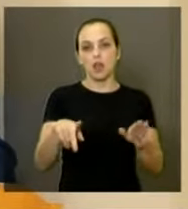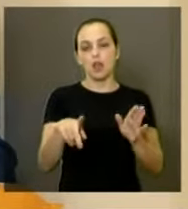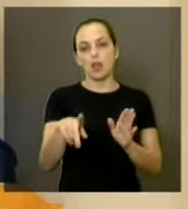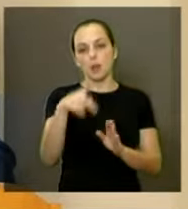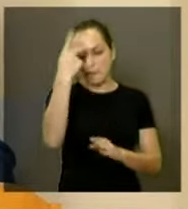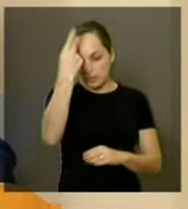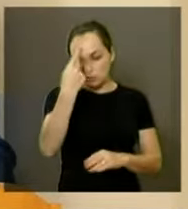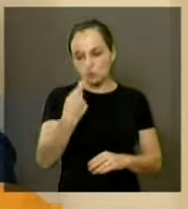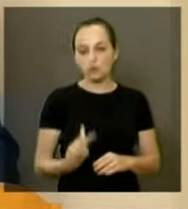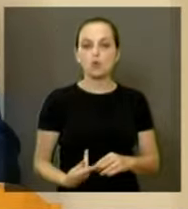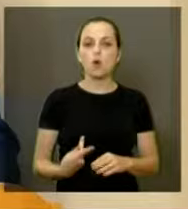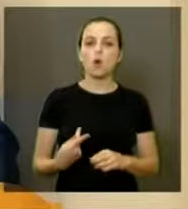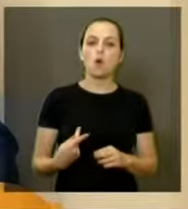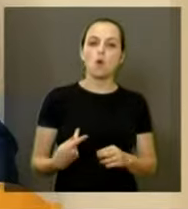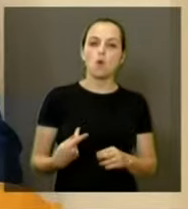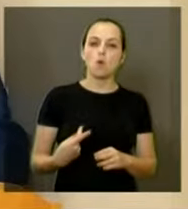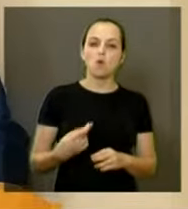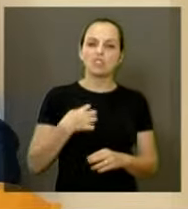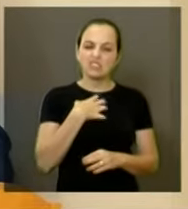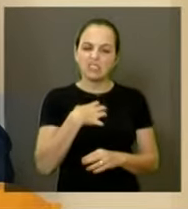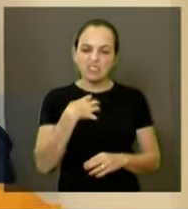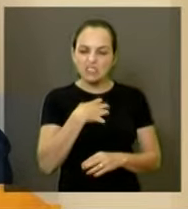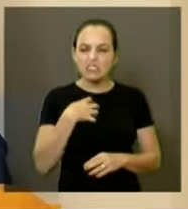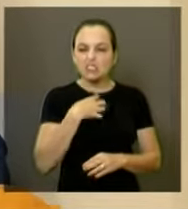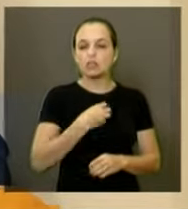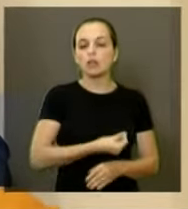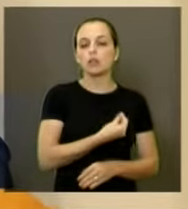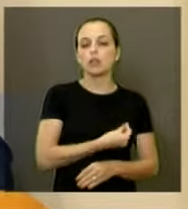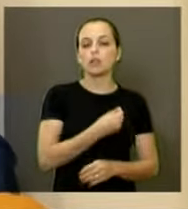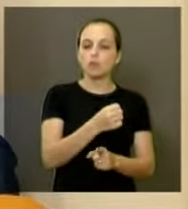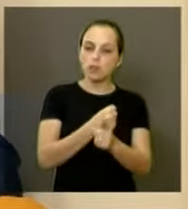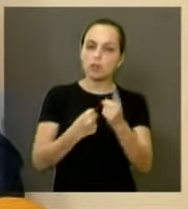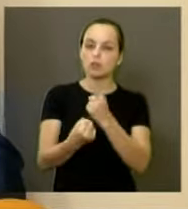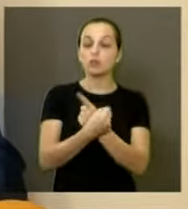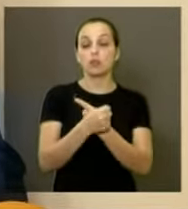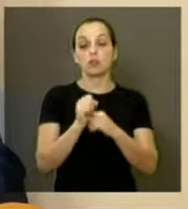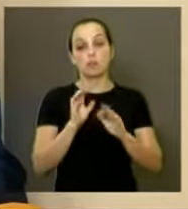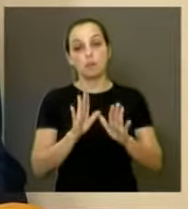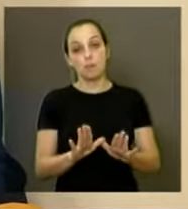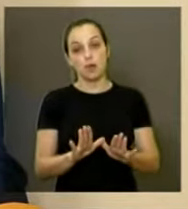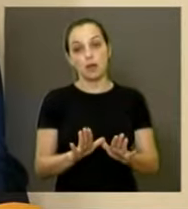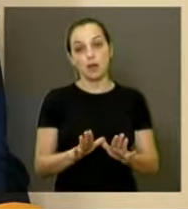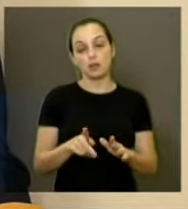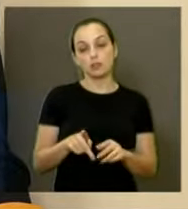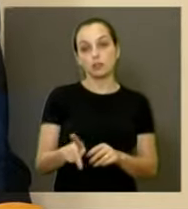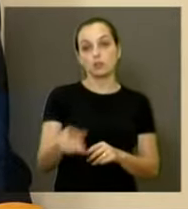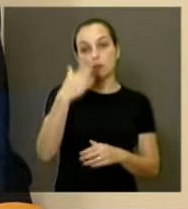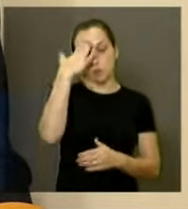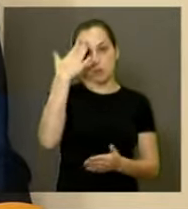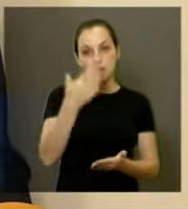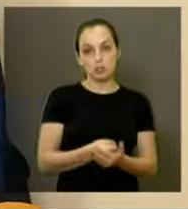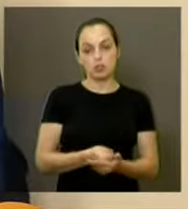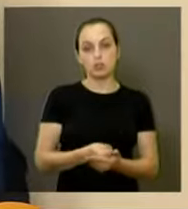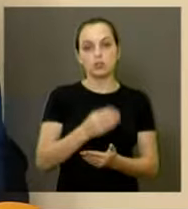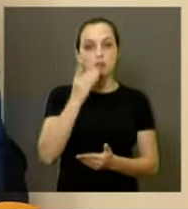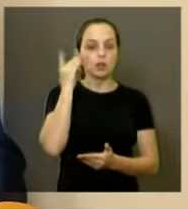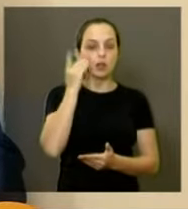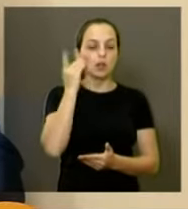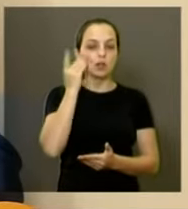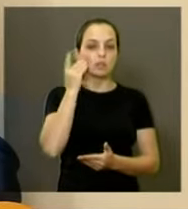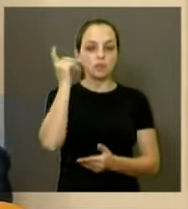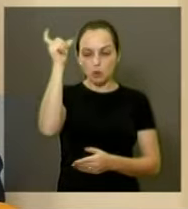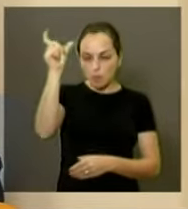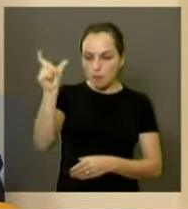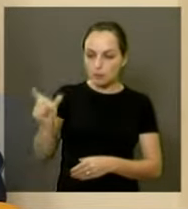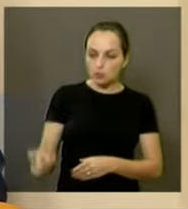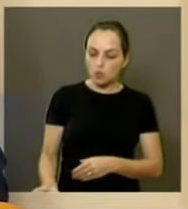que do ódio até, que nós estamos vivendo muito na nossa sociedade, mas eu sempre acreditei na Dilma como pessoa, na